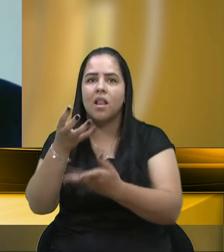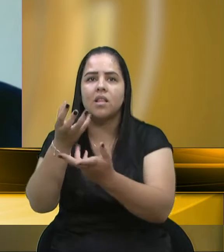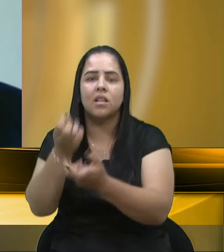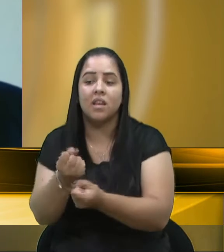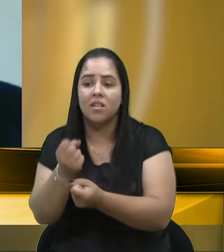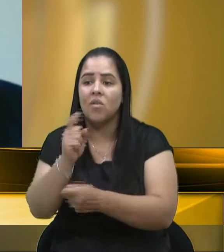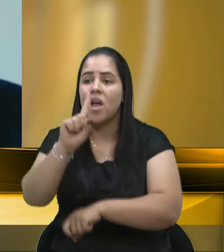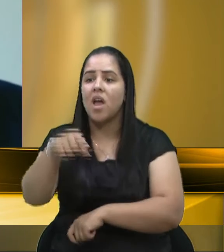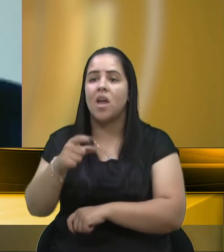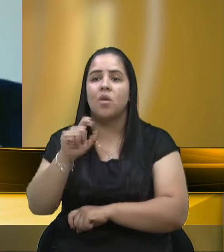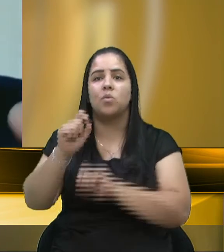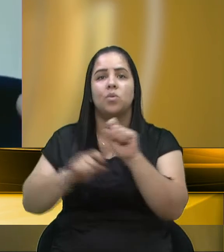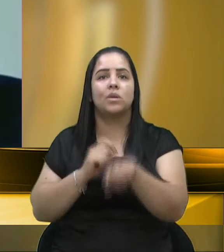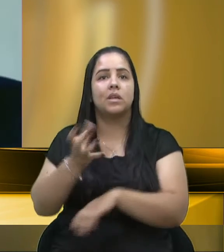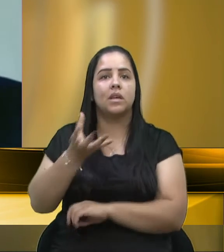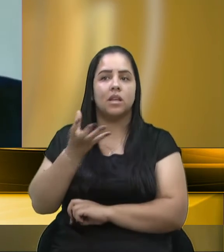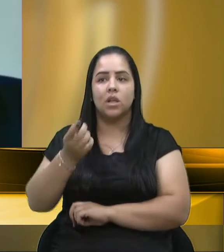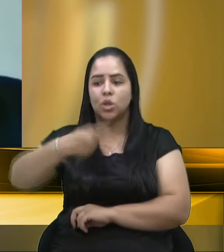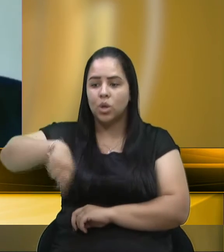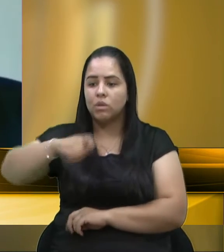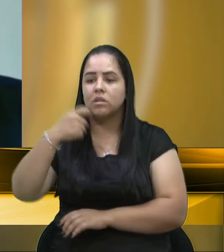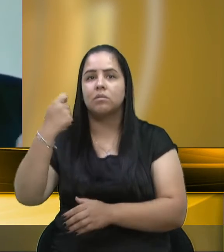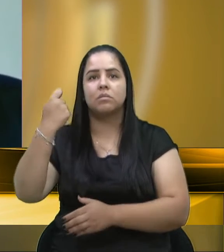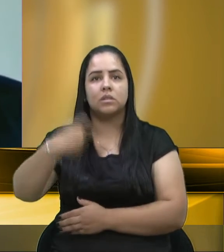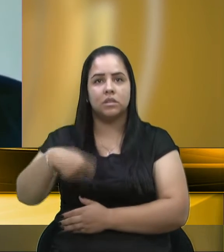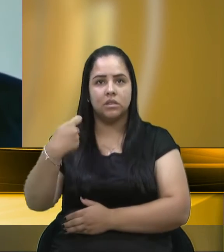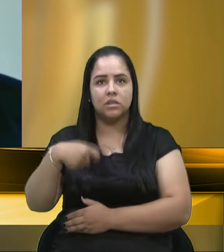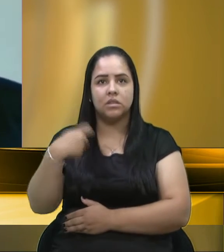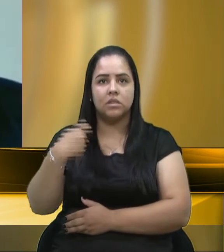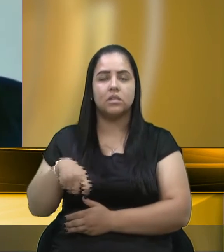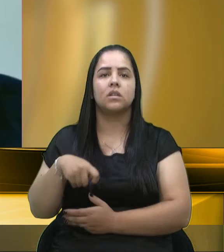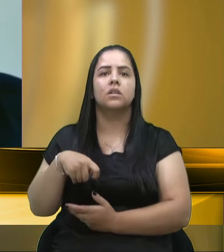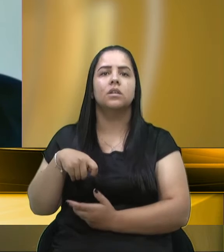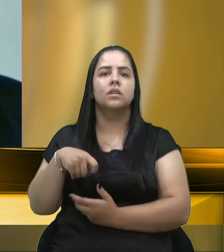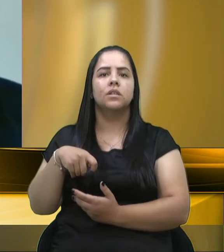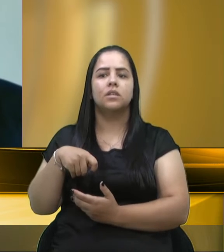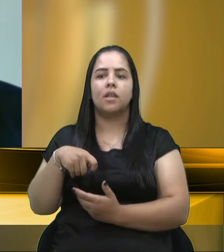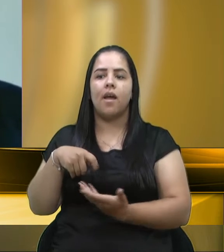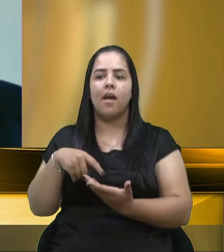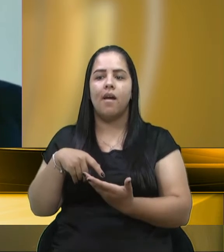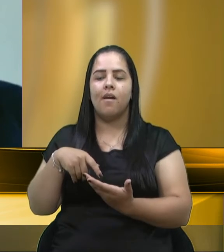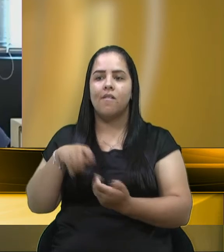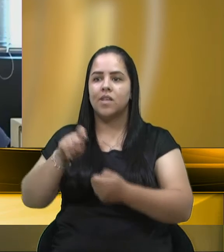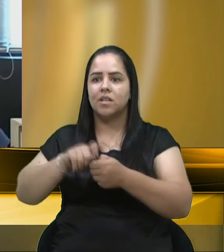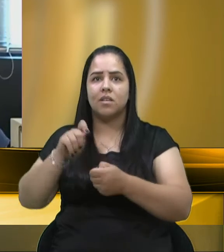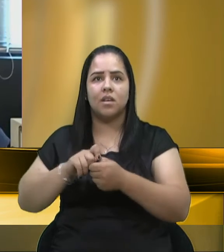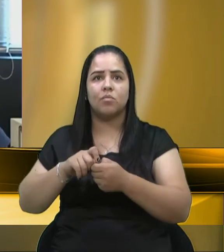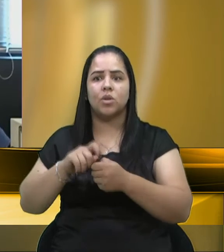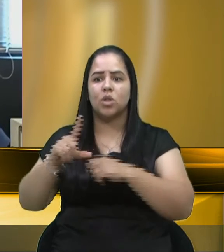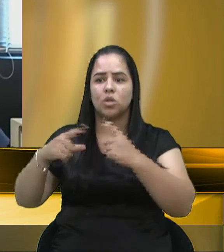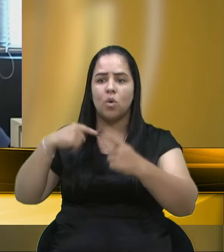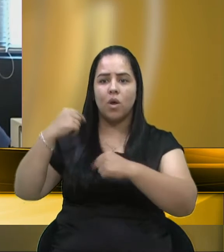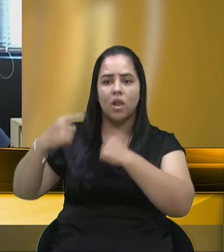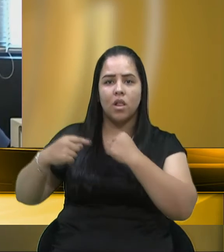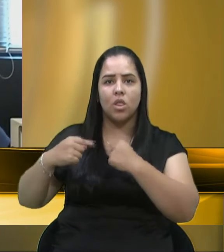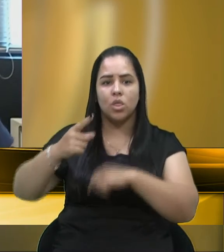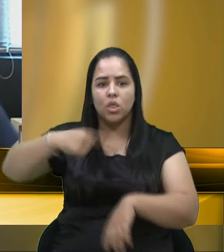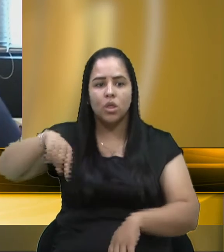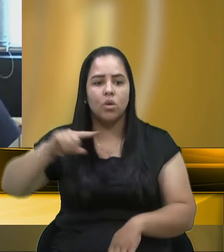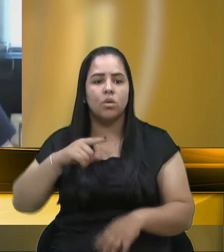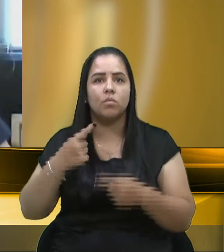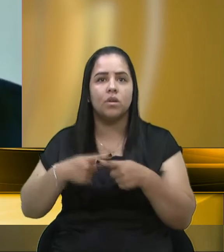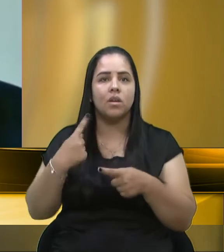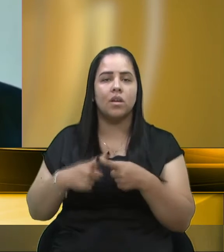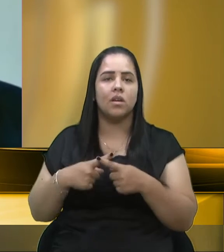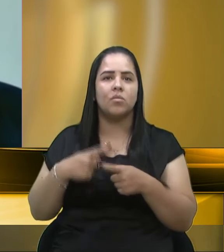querem. Nós precisamos fazer o que o povo quer, nós somos eleitos para isso. Chega de ser ditador, o vereador